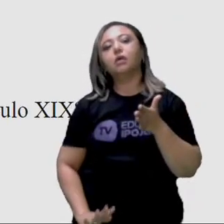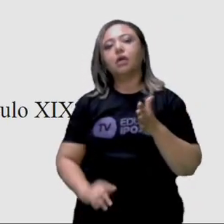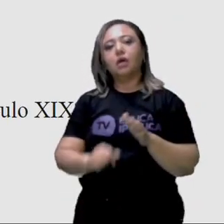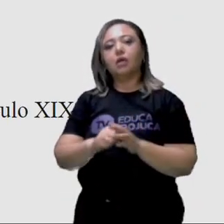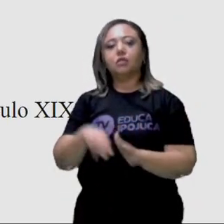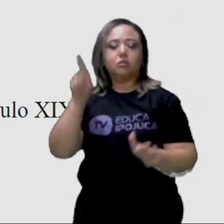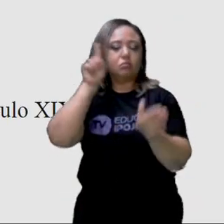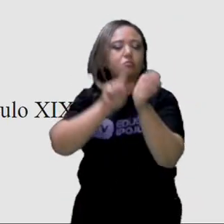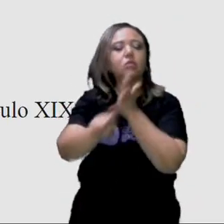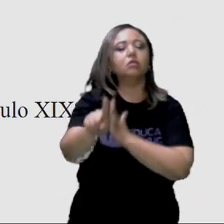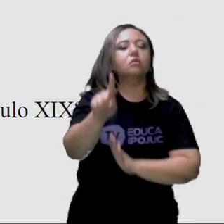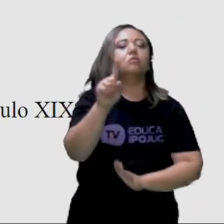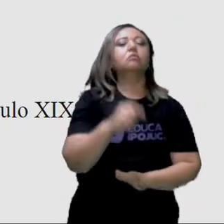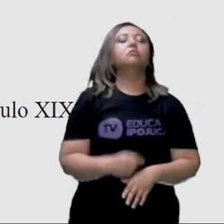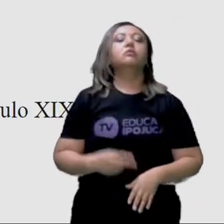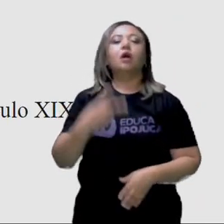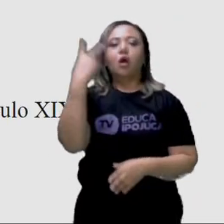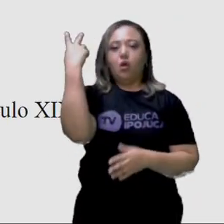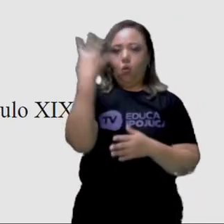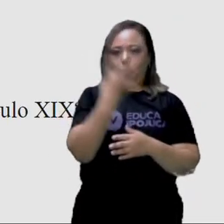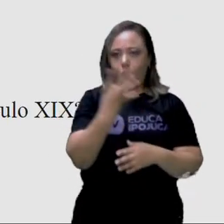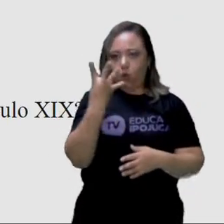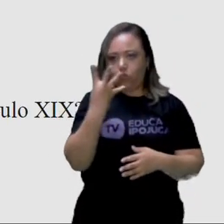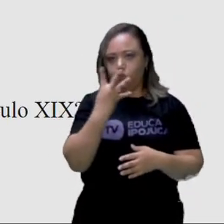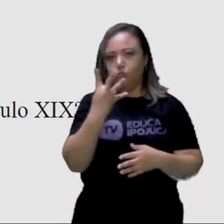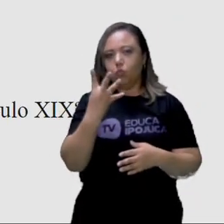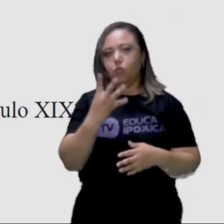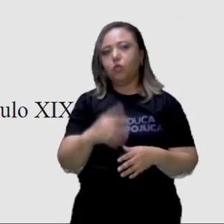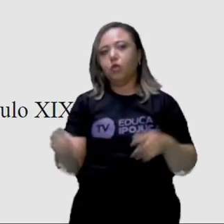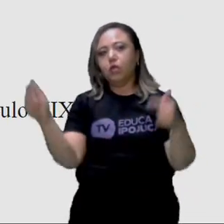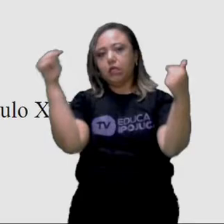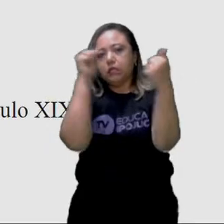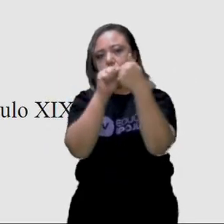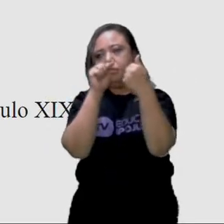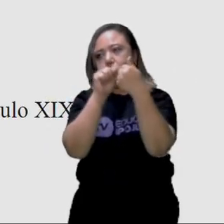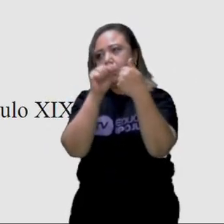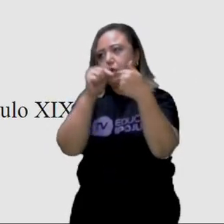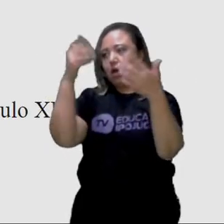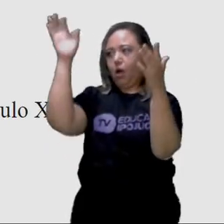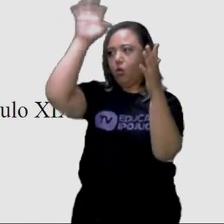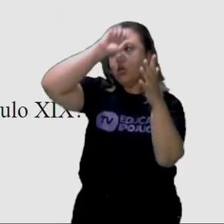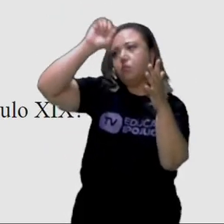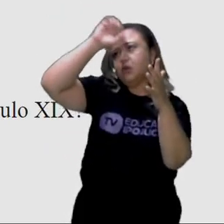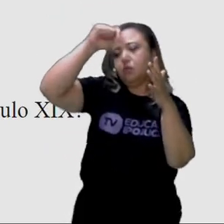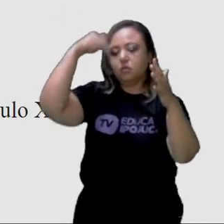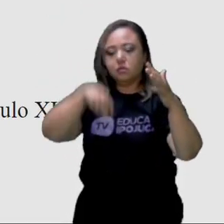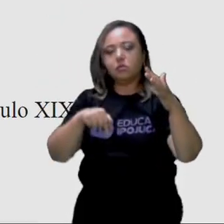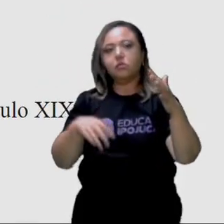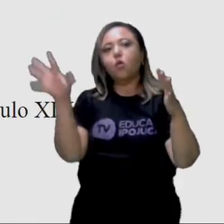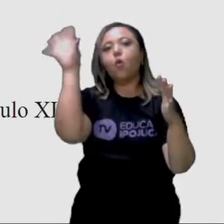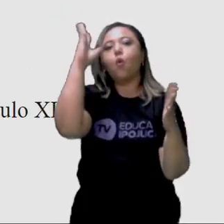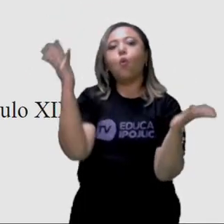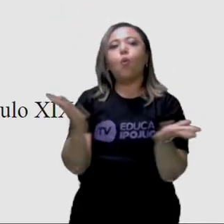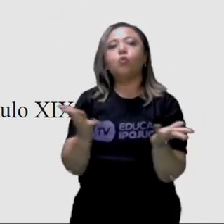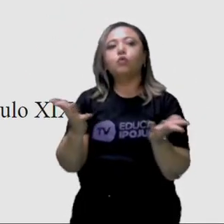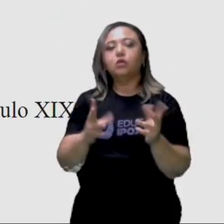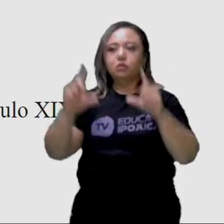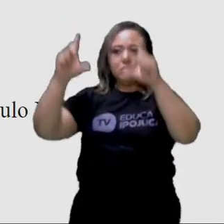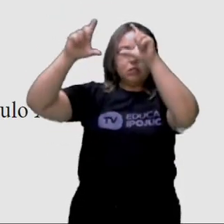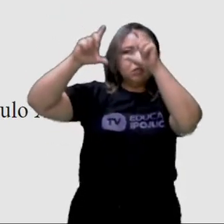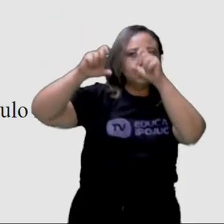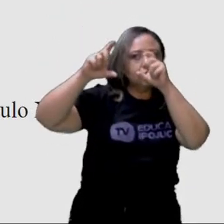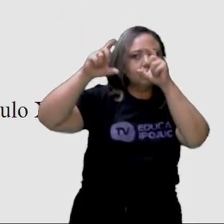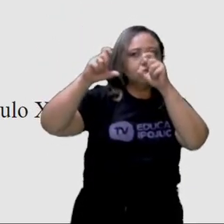quatro perguntas, quatro questões que estão relacionadas ao que a gente viu hoje. Eu quero que vocês tirem um print dessa